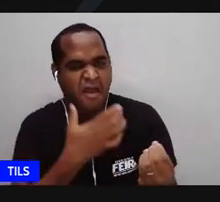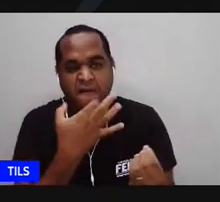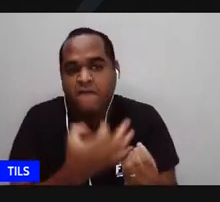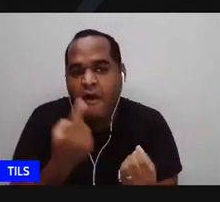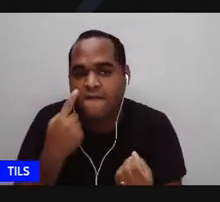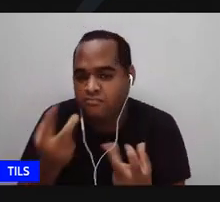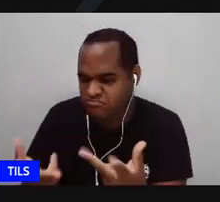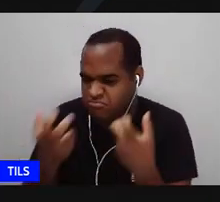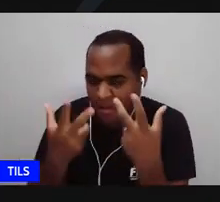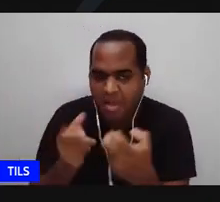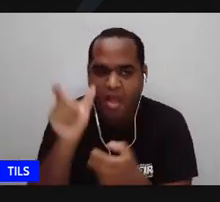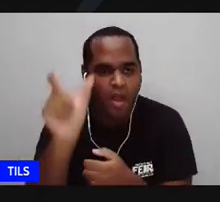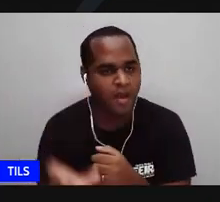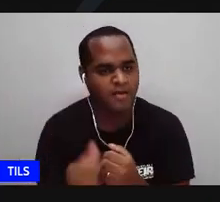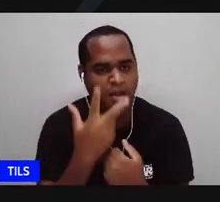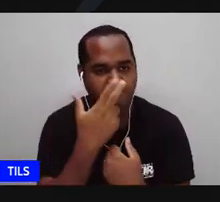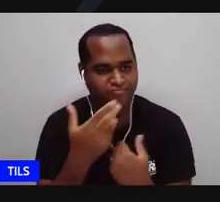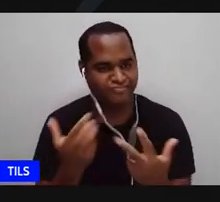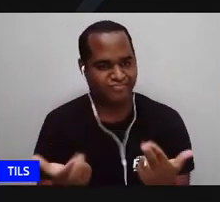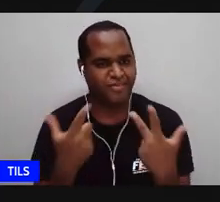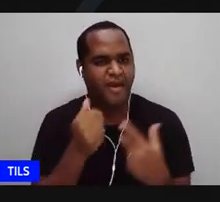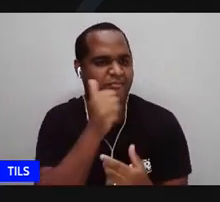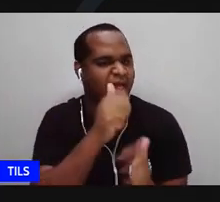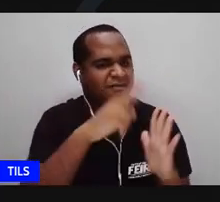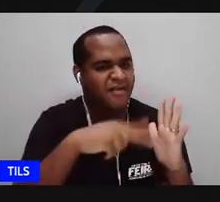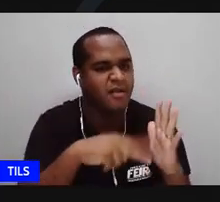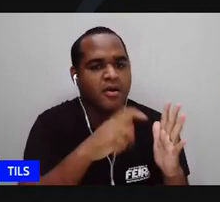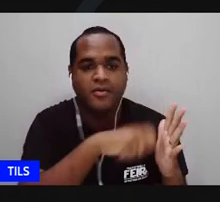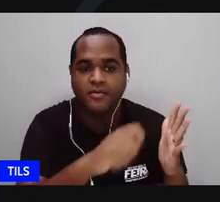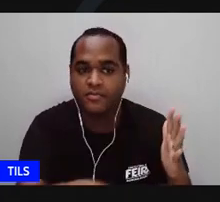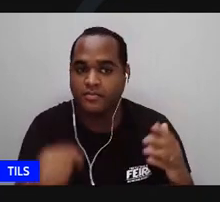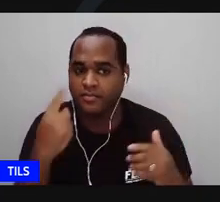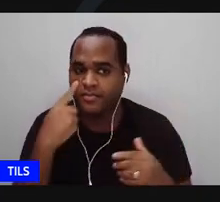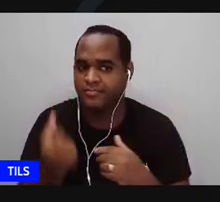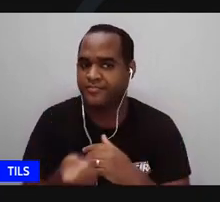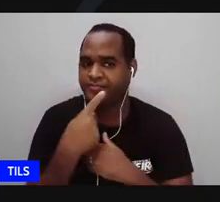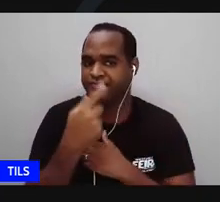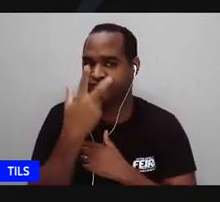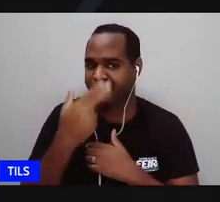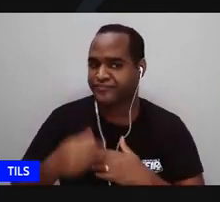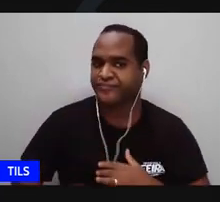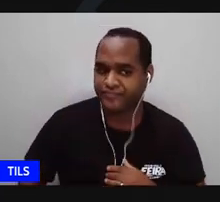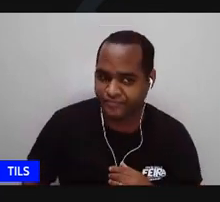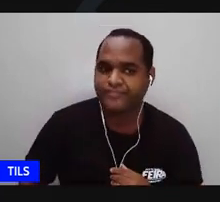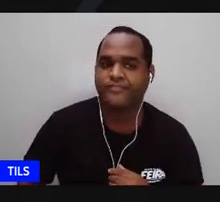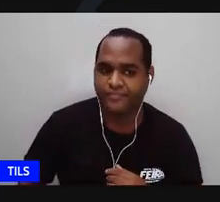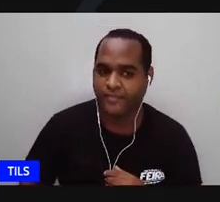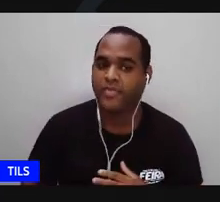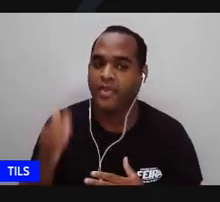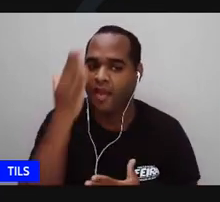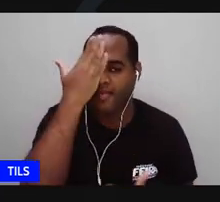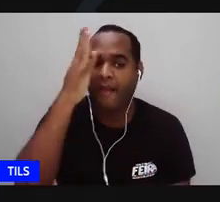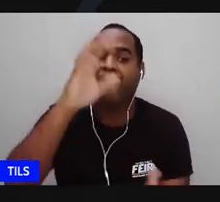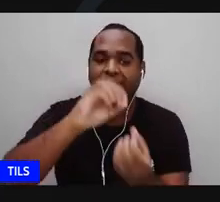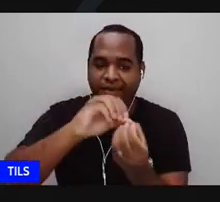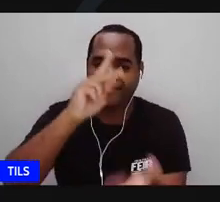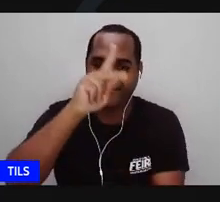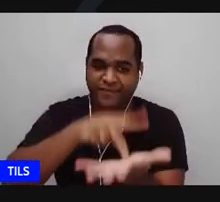olhavam ela assim só porque ela era uma mulher que sabia ler e escrever imagina você e a gente sabe que essa realidade